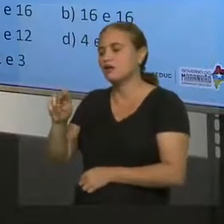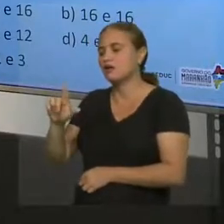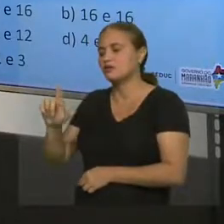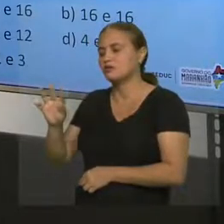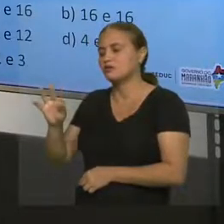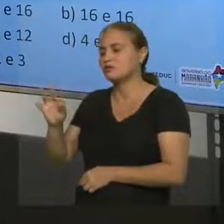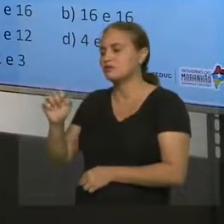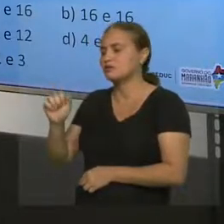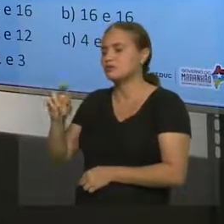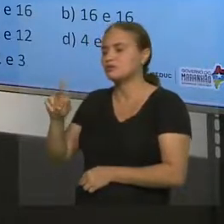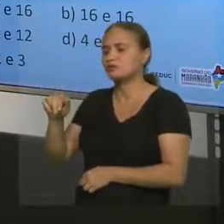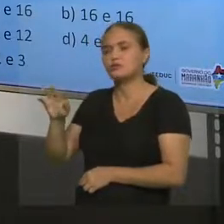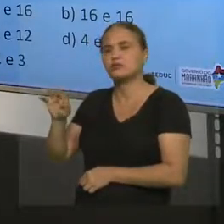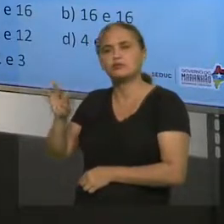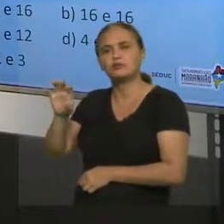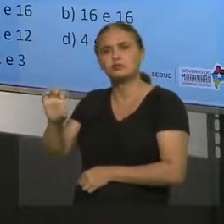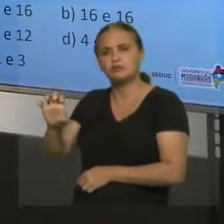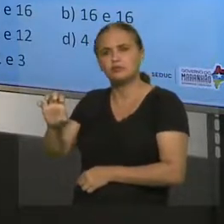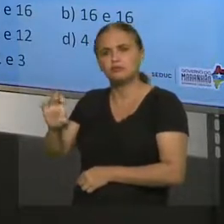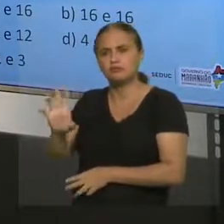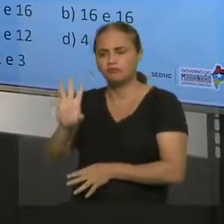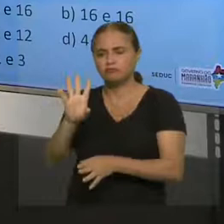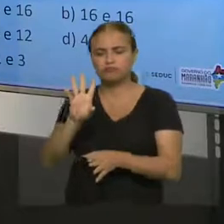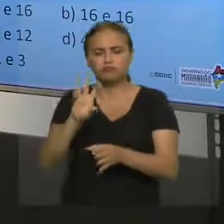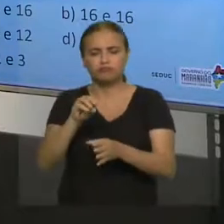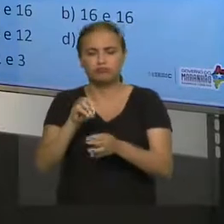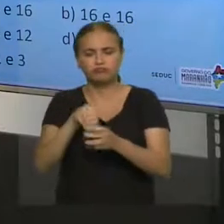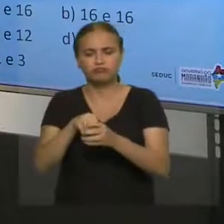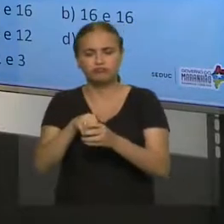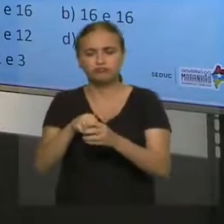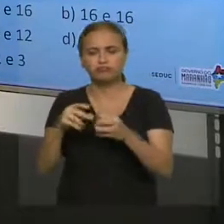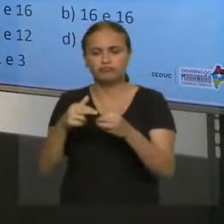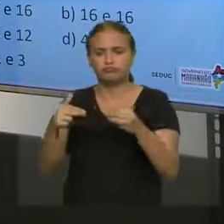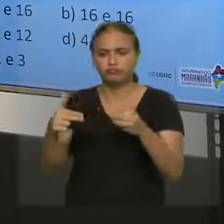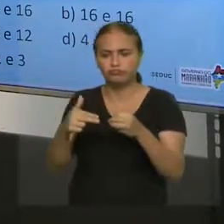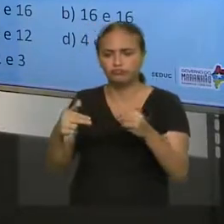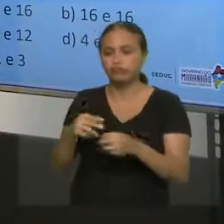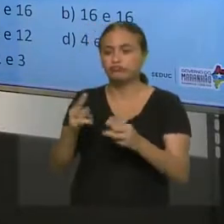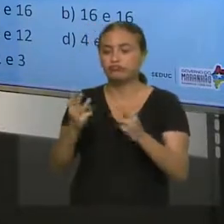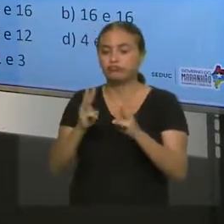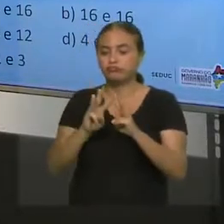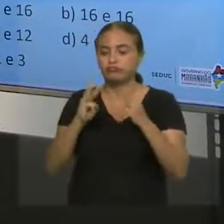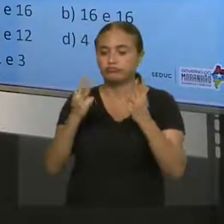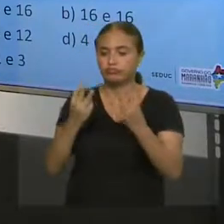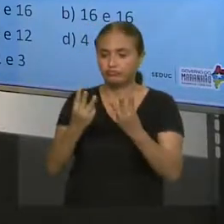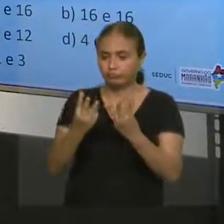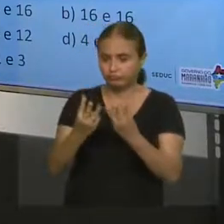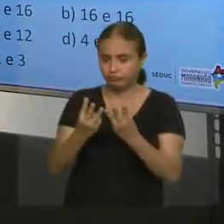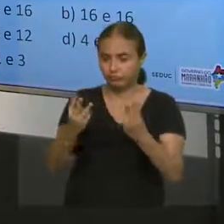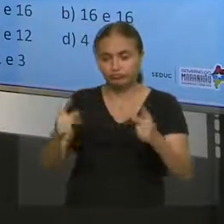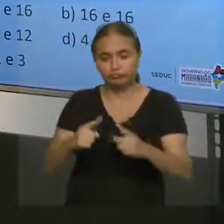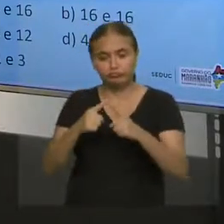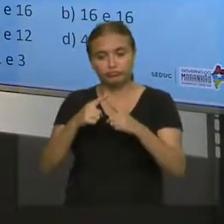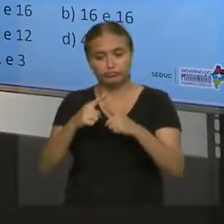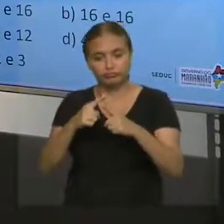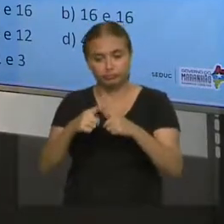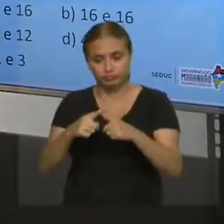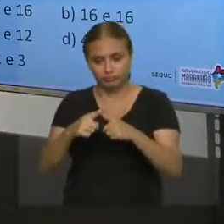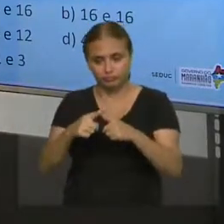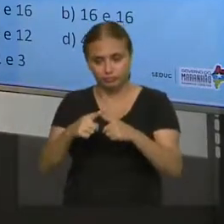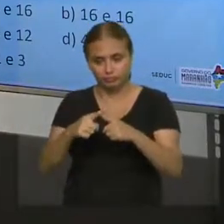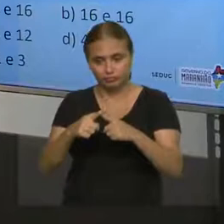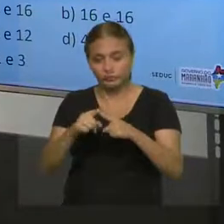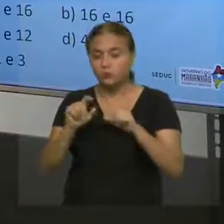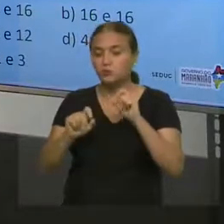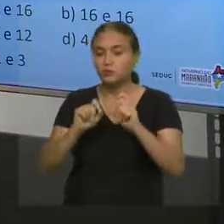Como é que eu faço para determinar a força resultante que atua em um corpo? É basta eu pegar a massa desse corpo vezes a aceleração que ele adquiriu, segundo a lei de Newton. O que vai